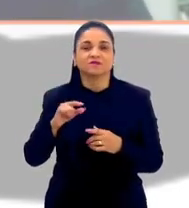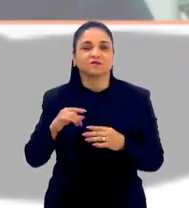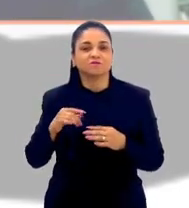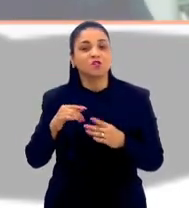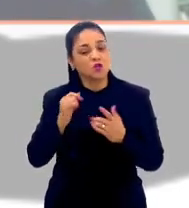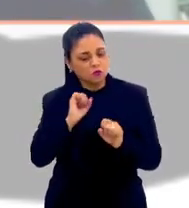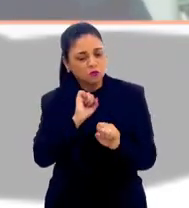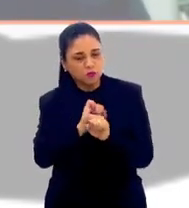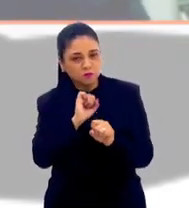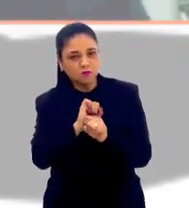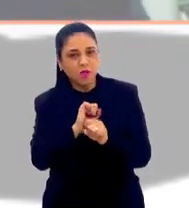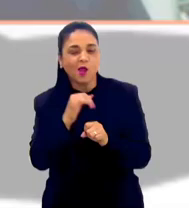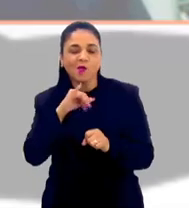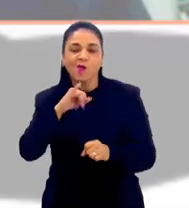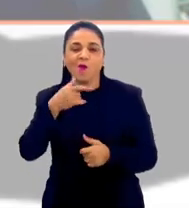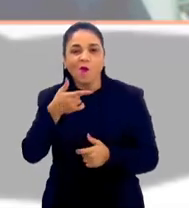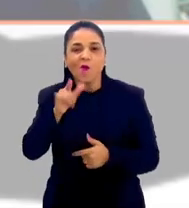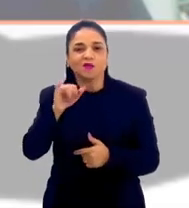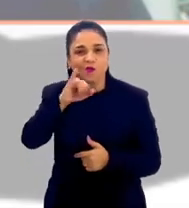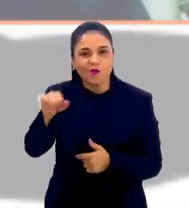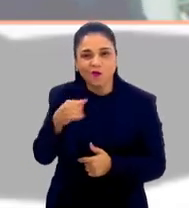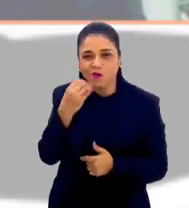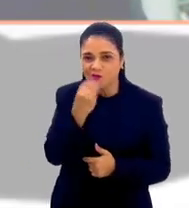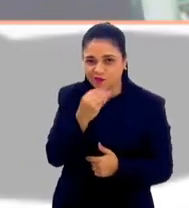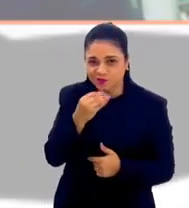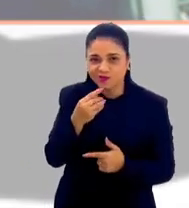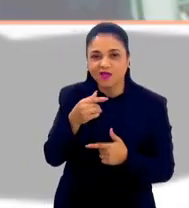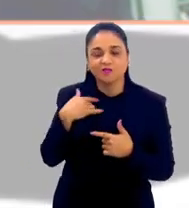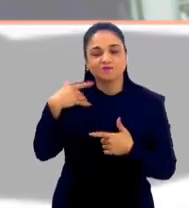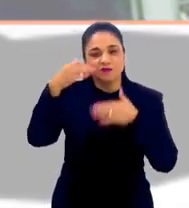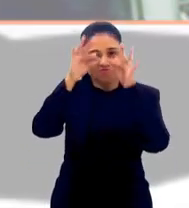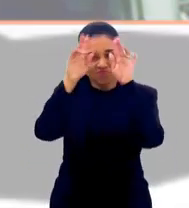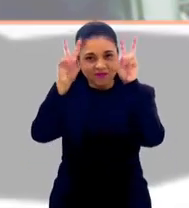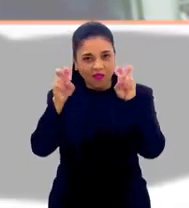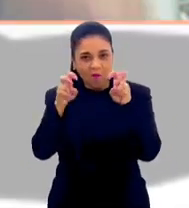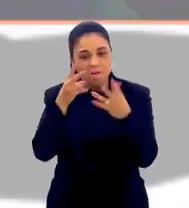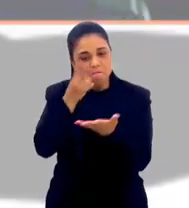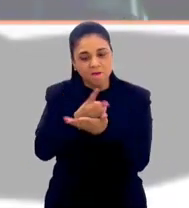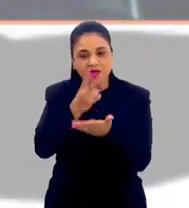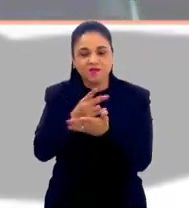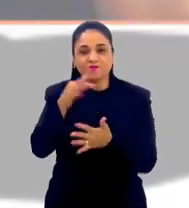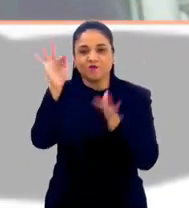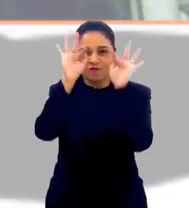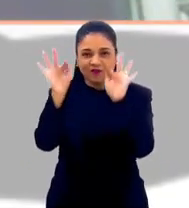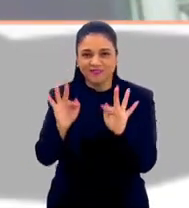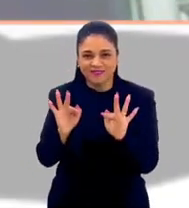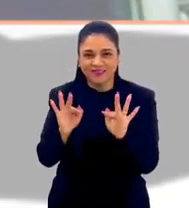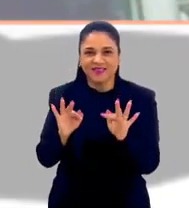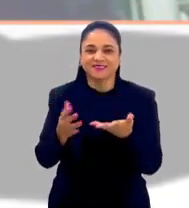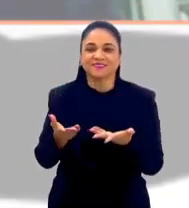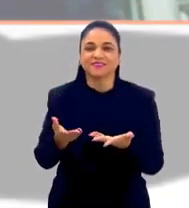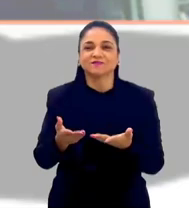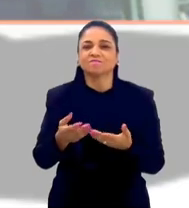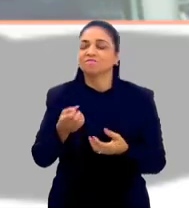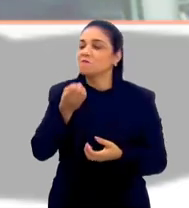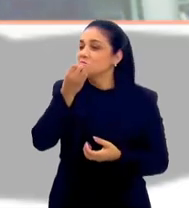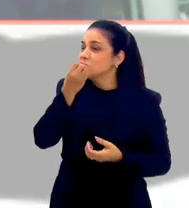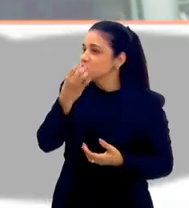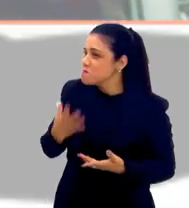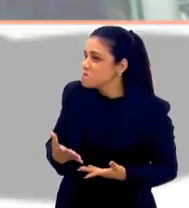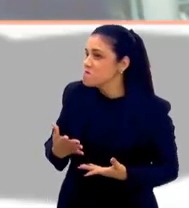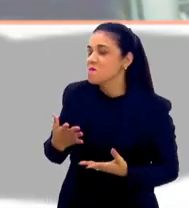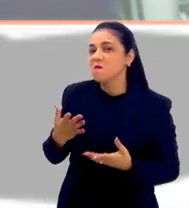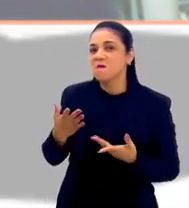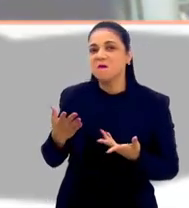e que eu fico já esperando outras oportunidades para a gente falar sobre a felicidade. Feliz só por hoje. Muito